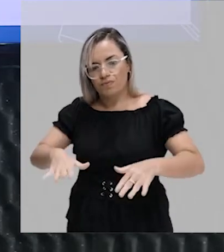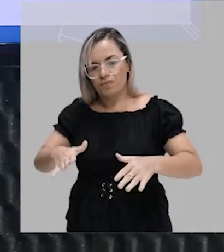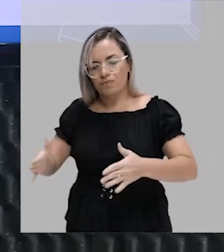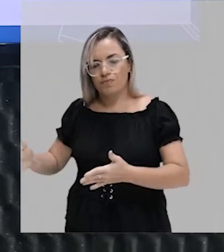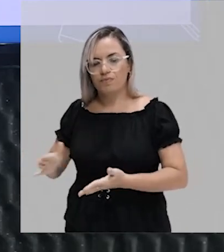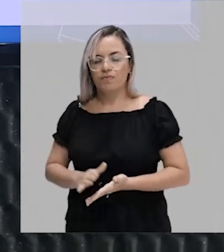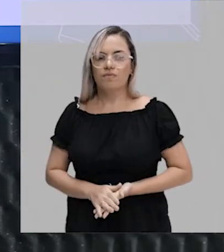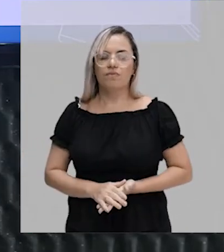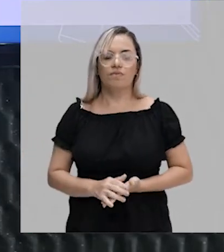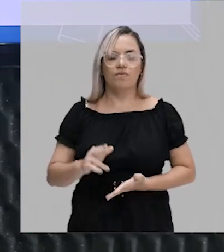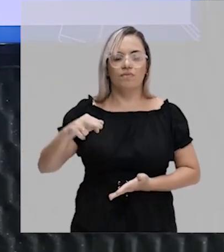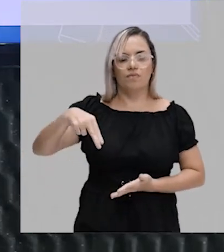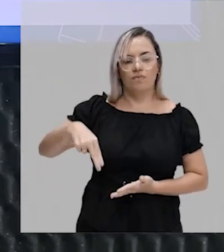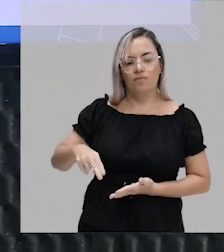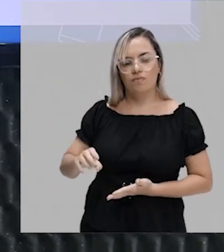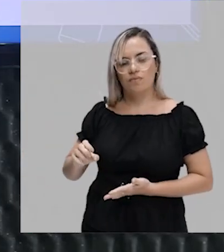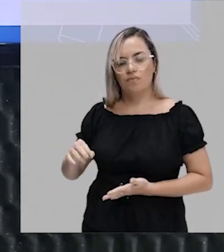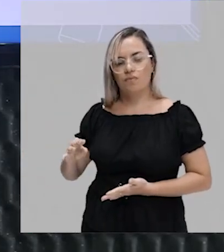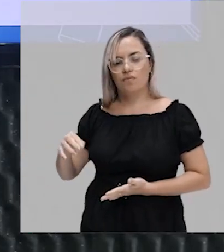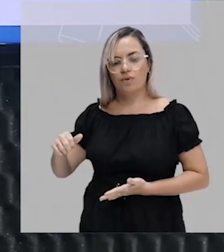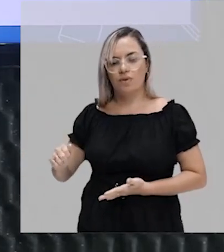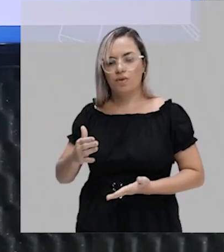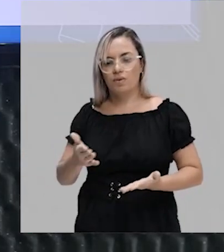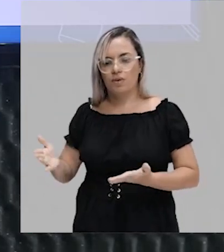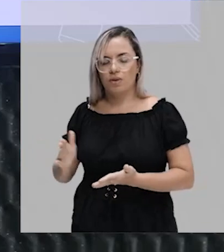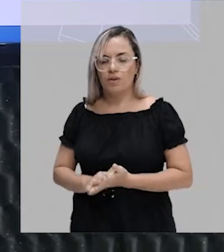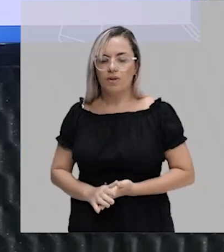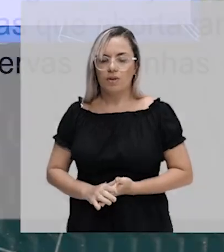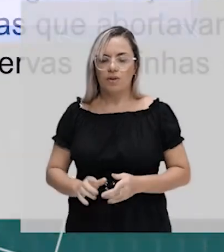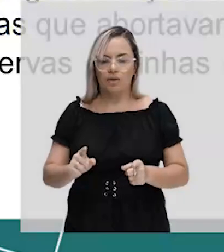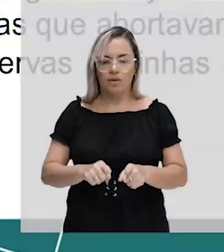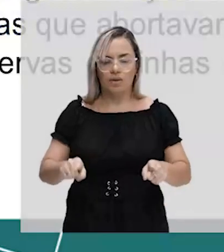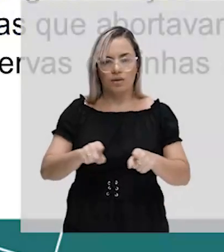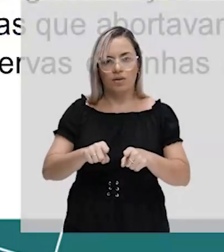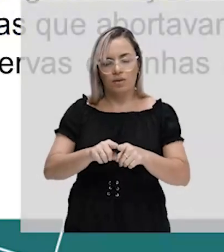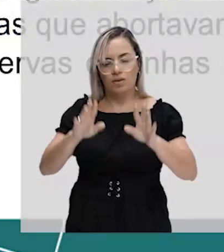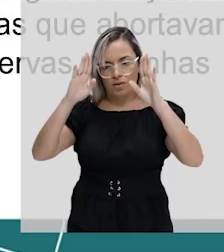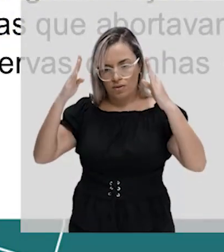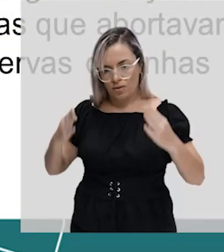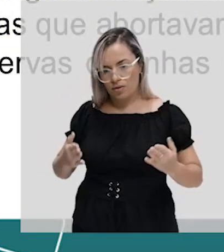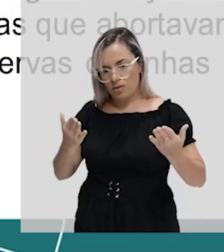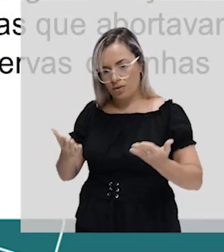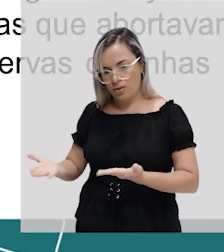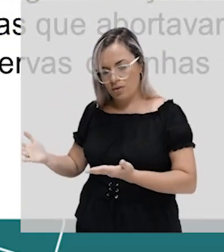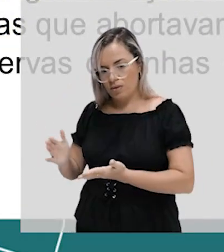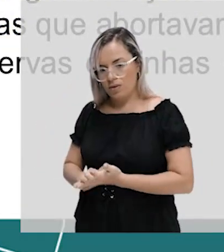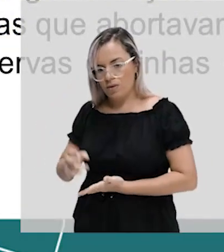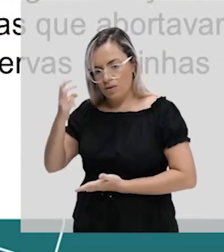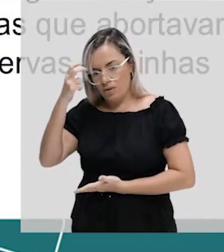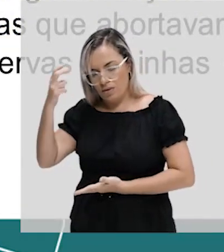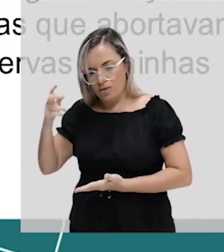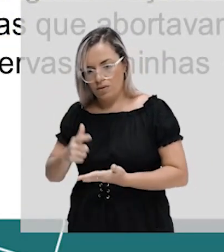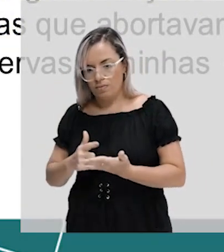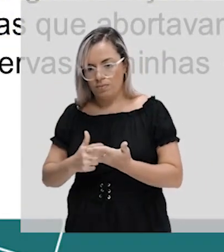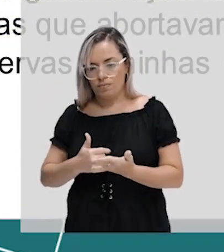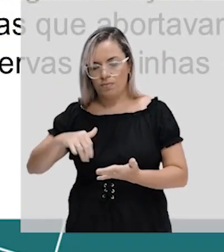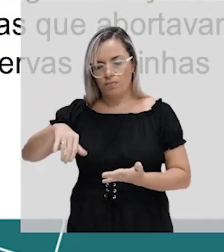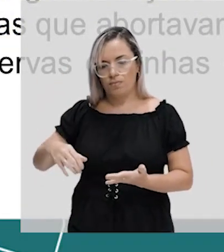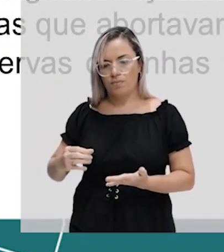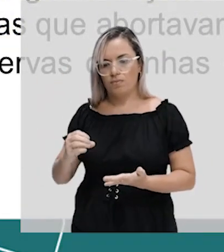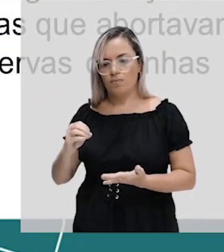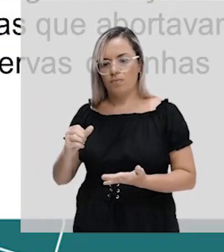Neil Maguiar, além das obras de Gilberto Freire, também analisou as obras de outro intelectual brasileiro, chamado